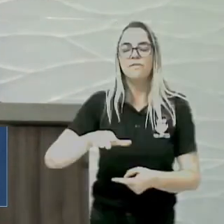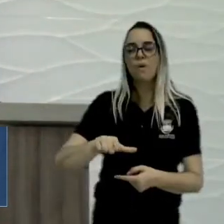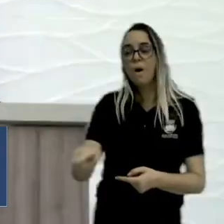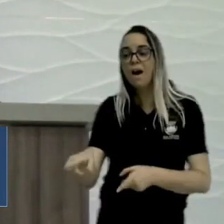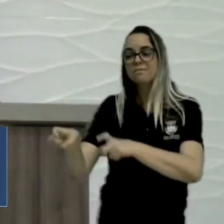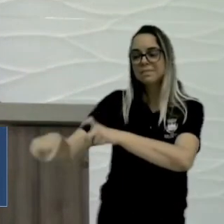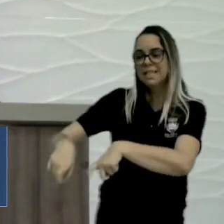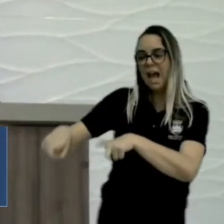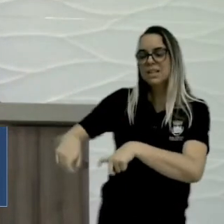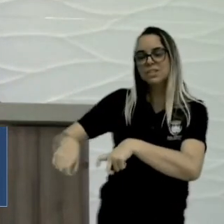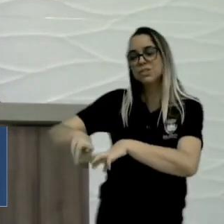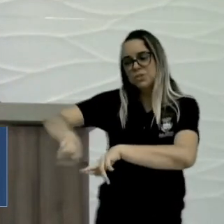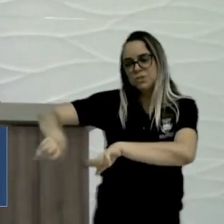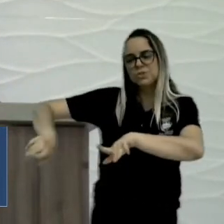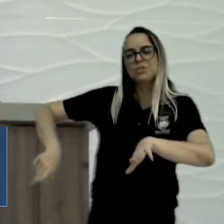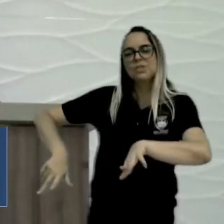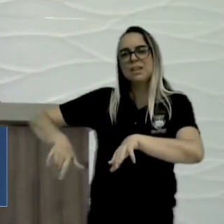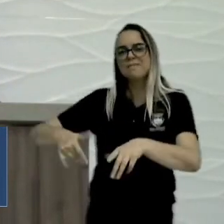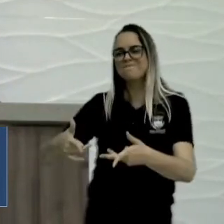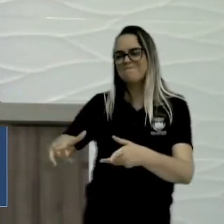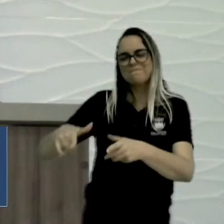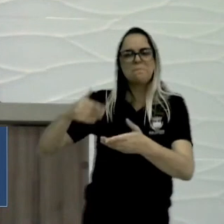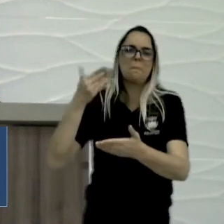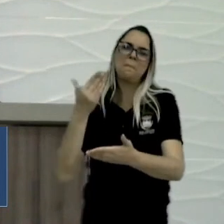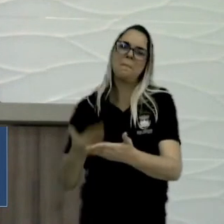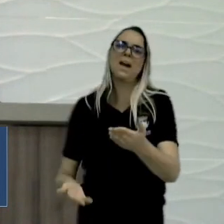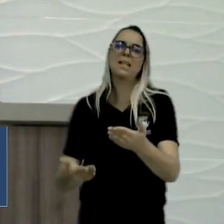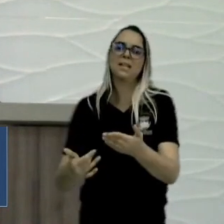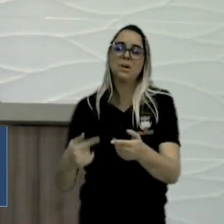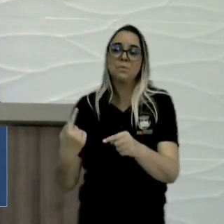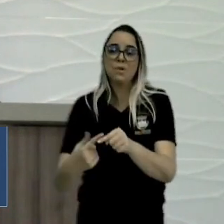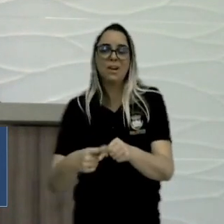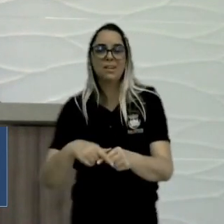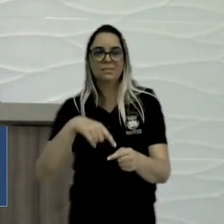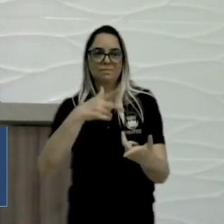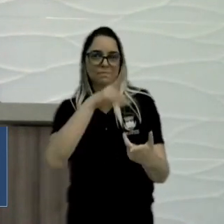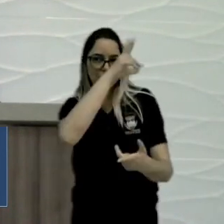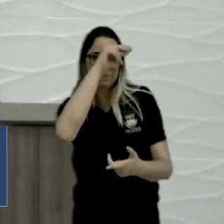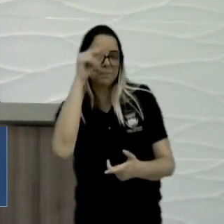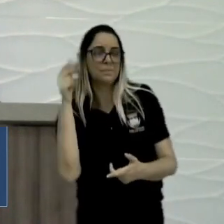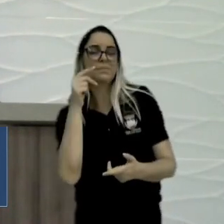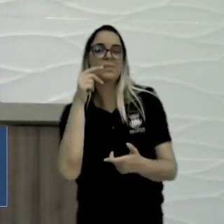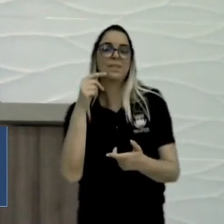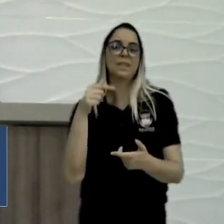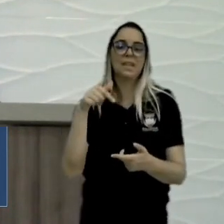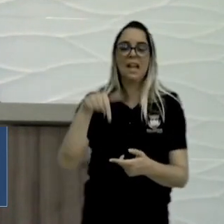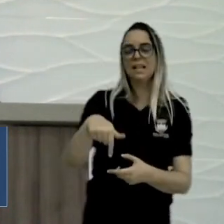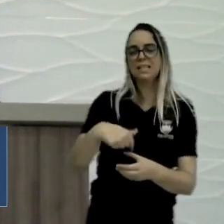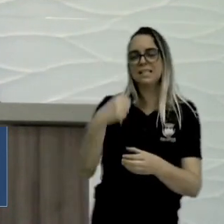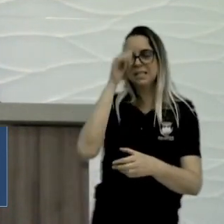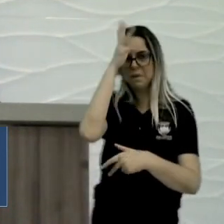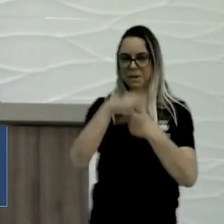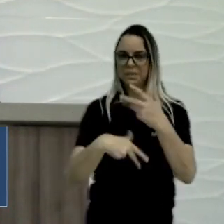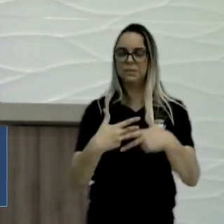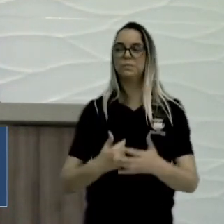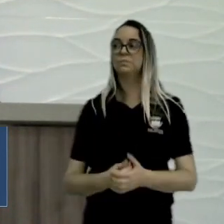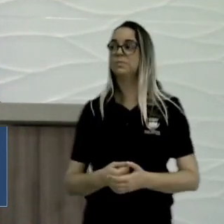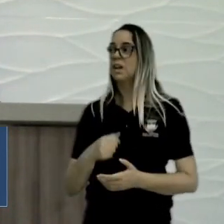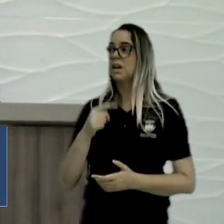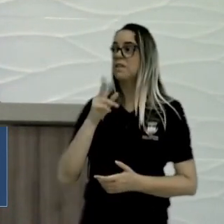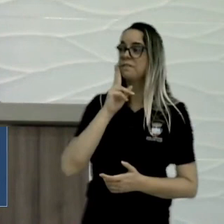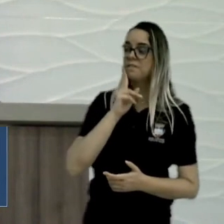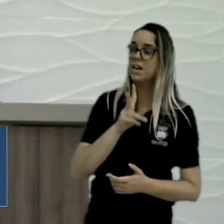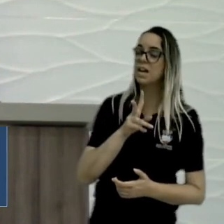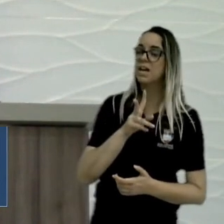rural fica negligenciada pelo poder público municipal. A gente vê aqui o vereador